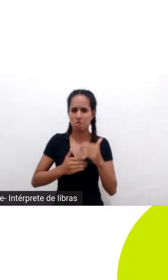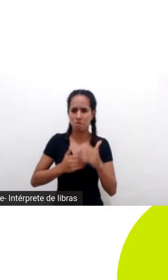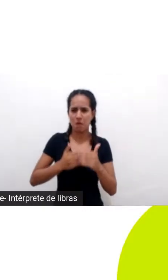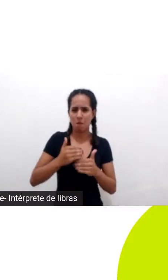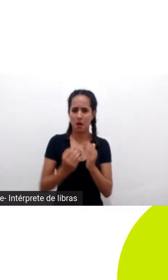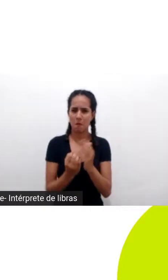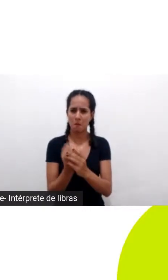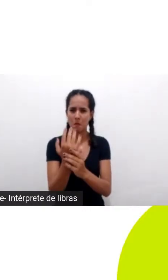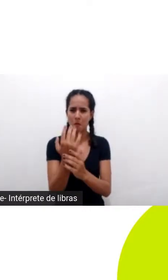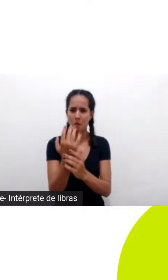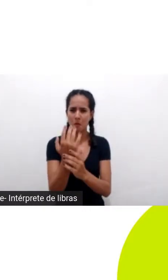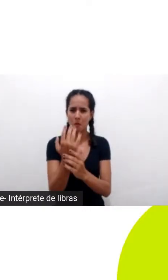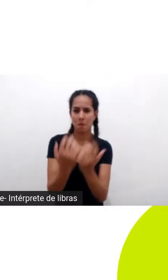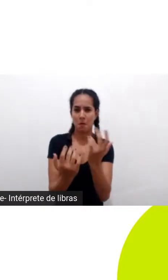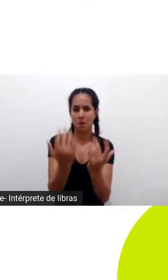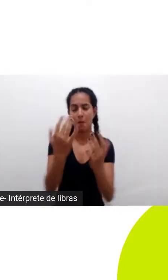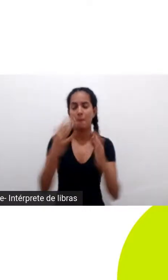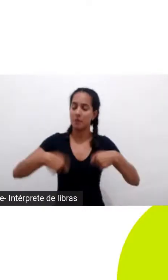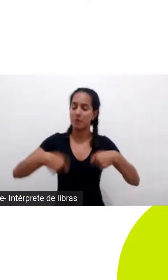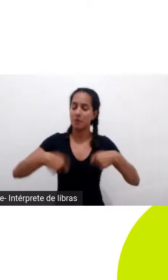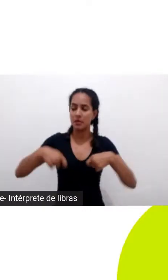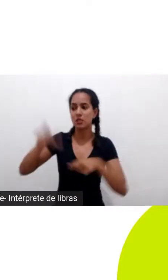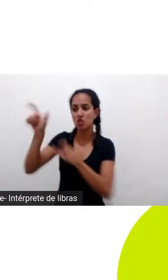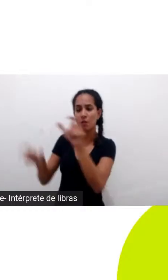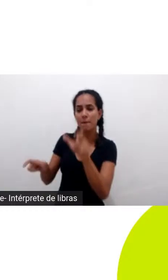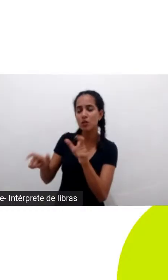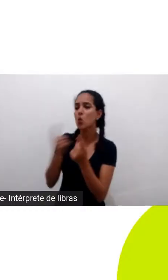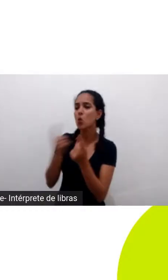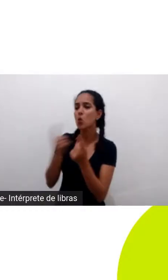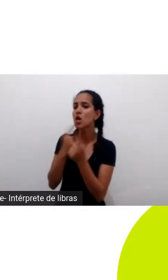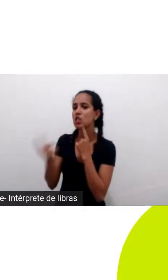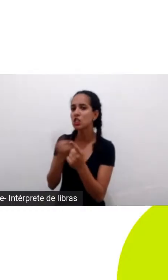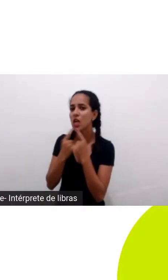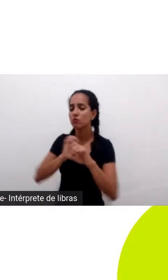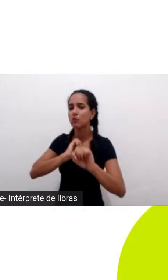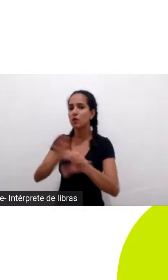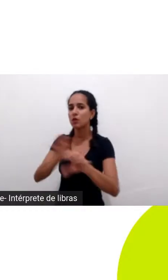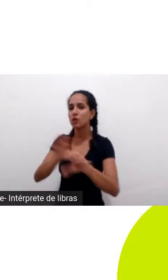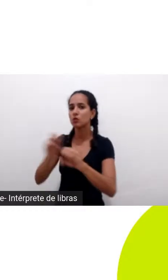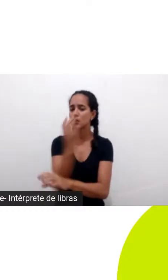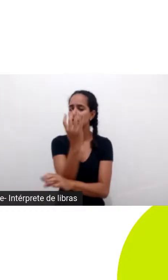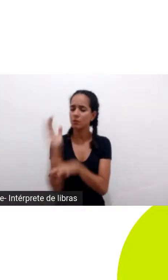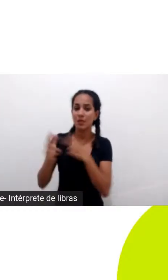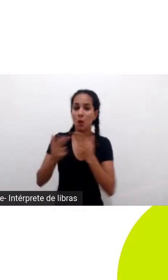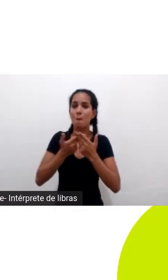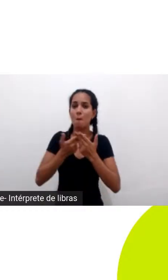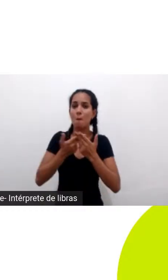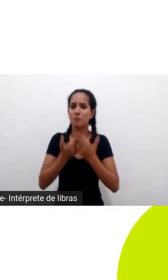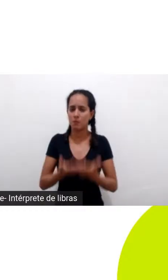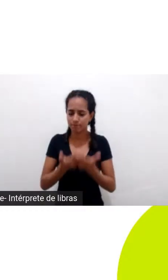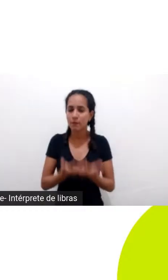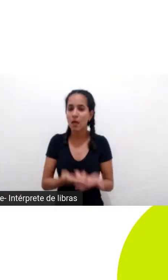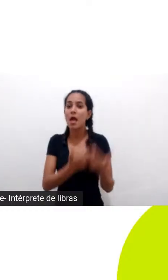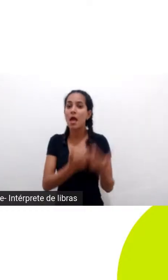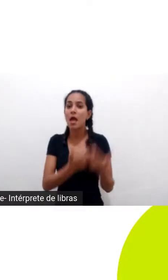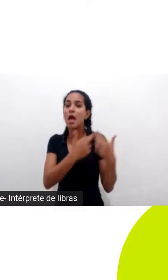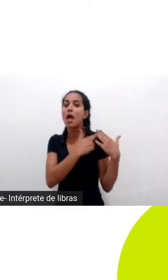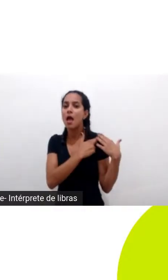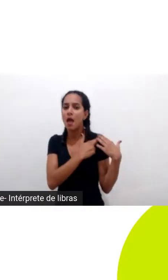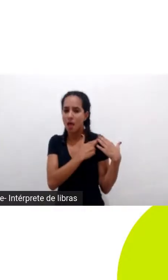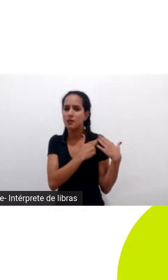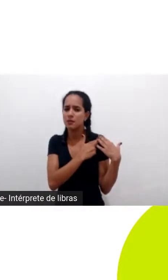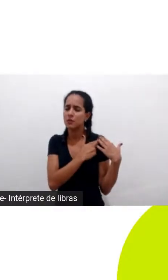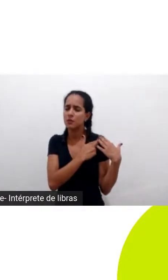esse embate deve ser feito com diálogo com educação ambiental com paciência com respeito e eu acho que sobretudo com o poder do exemplo